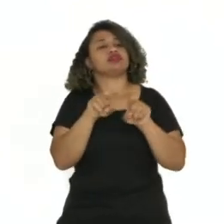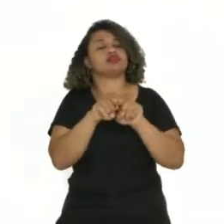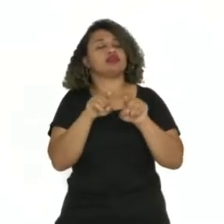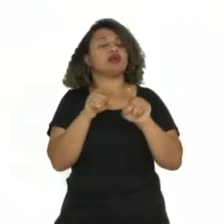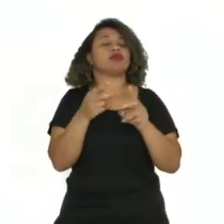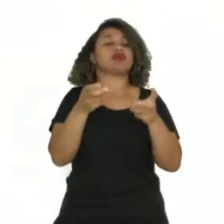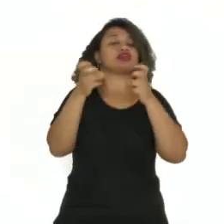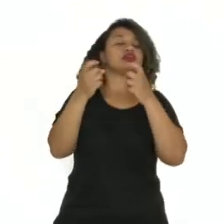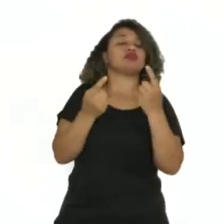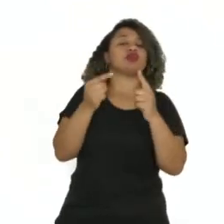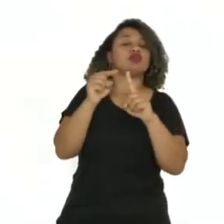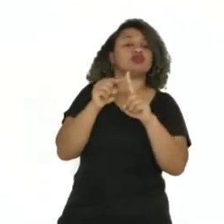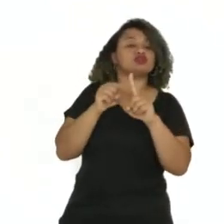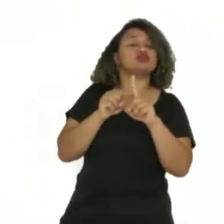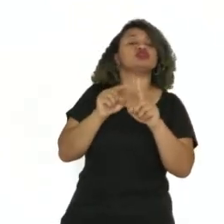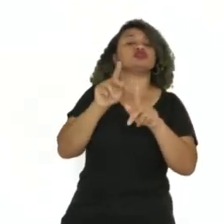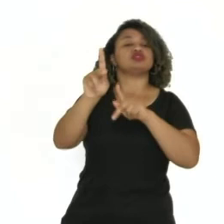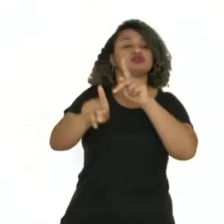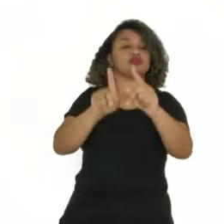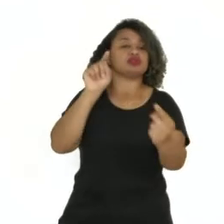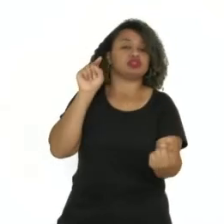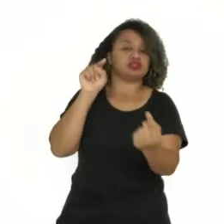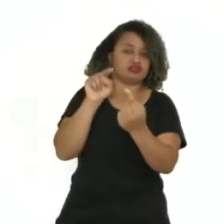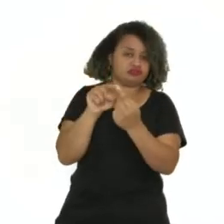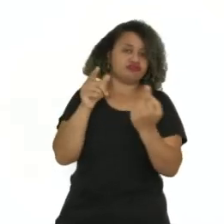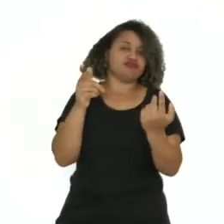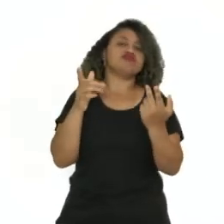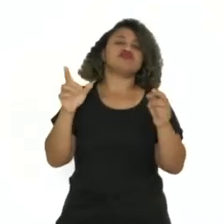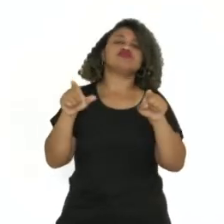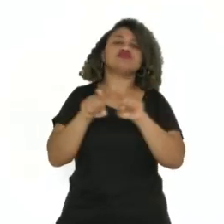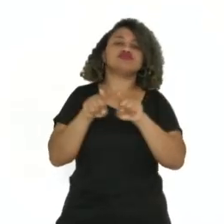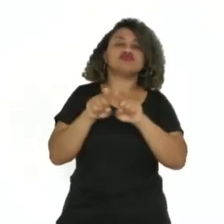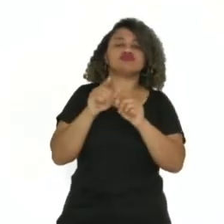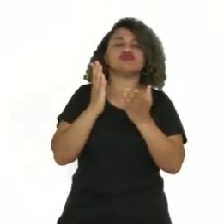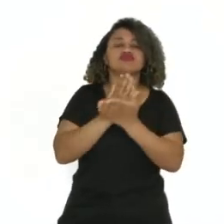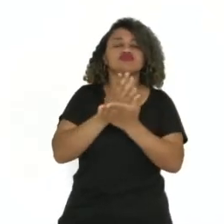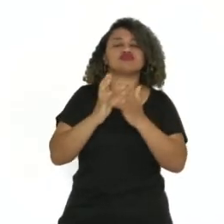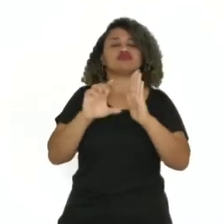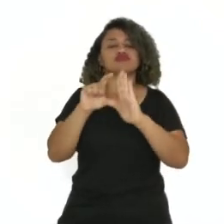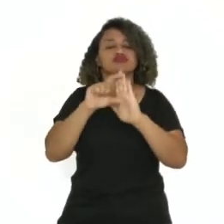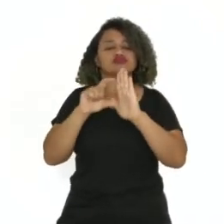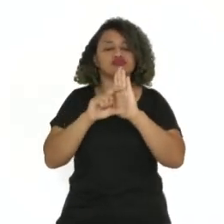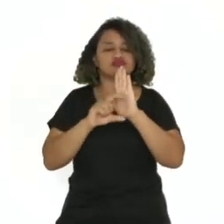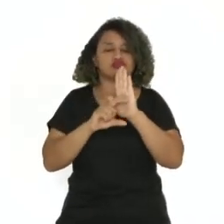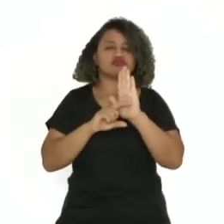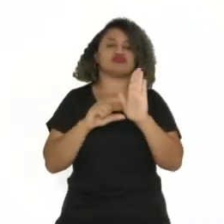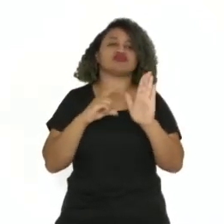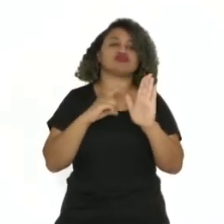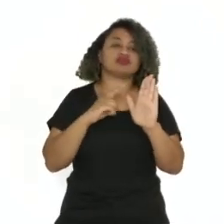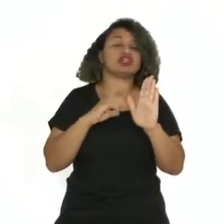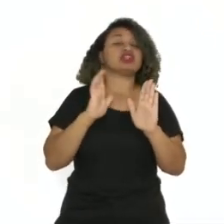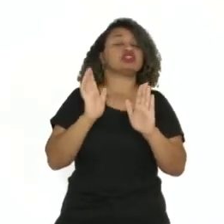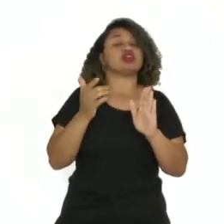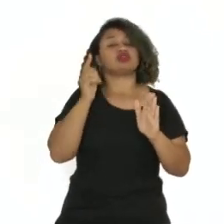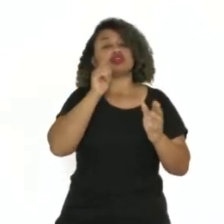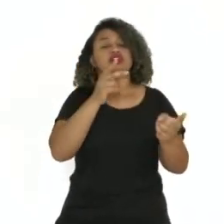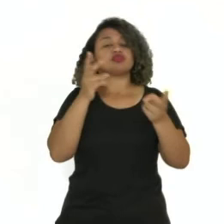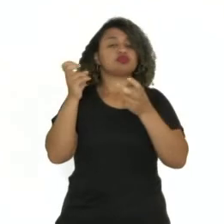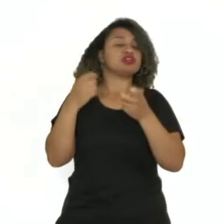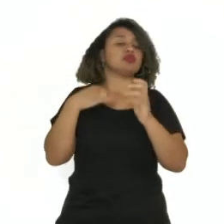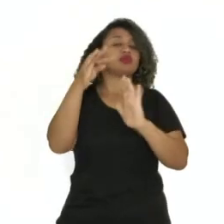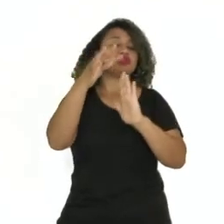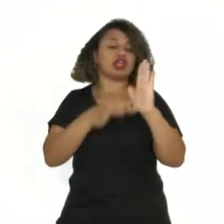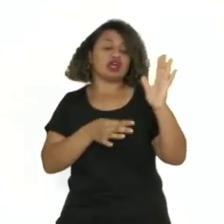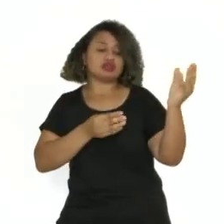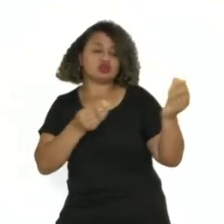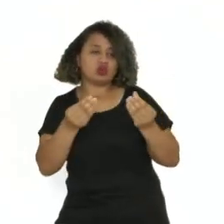que tipo de leitor interessa, faz a divisão dos parágrafos, né? Já vai ter uma noção do tamanho do texto